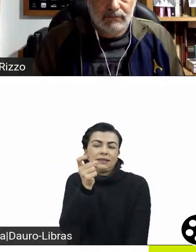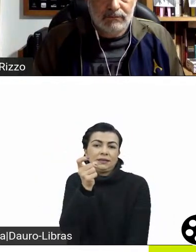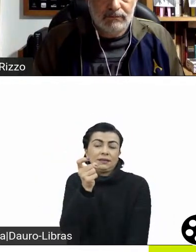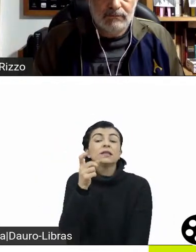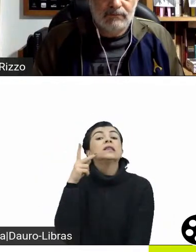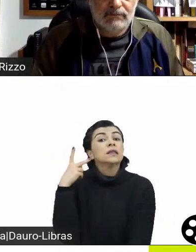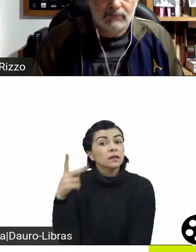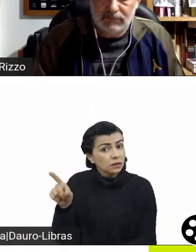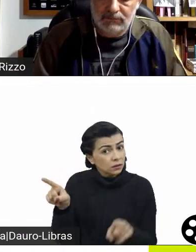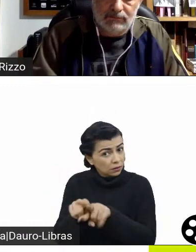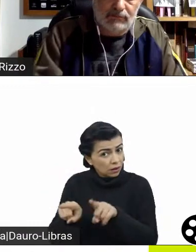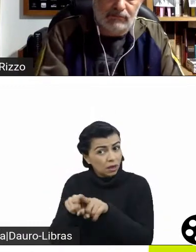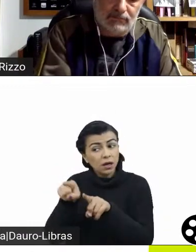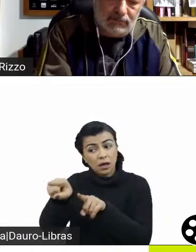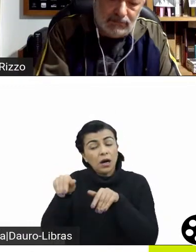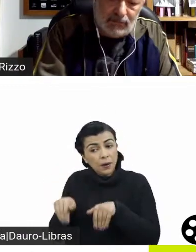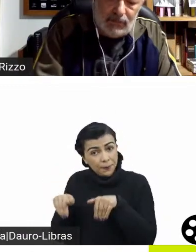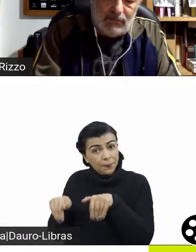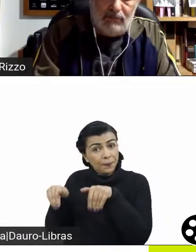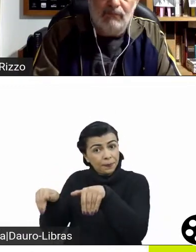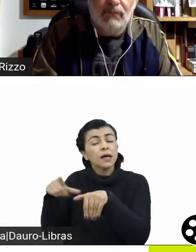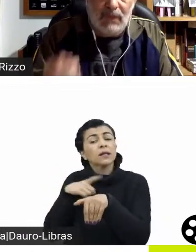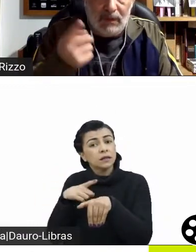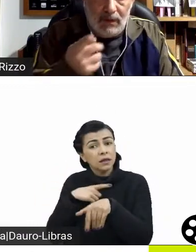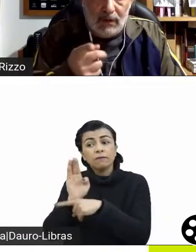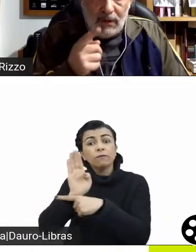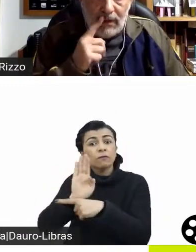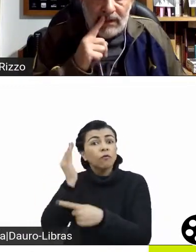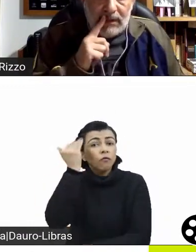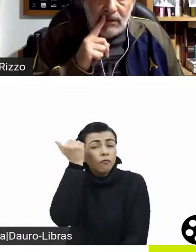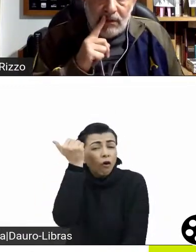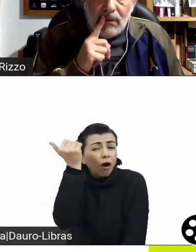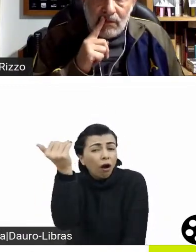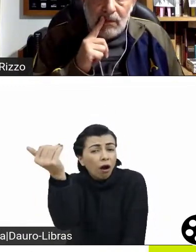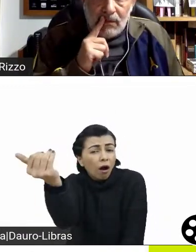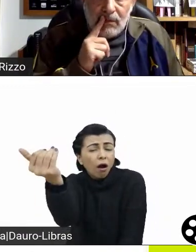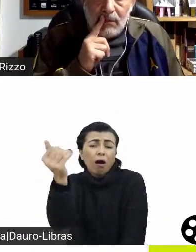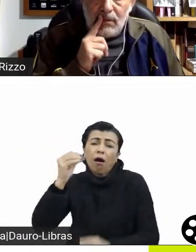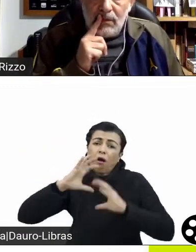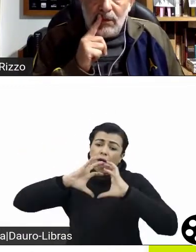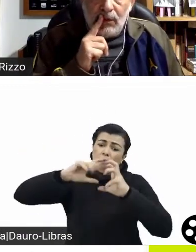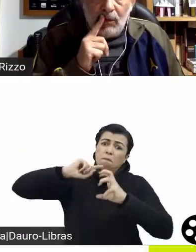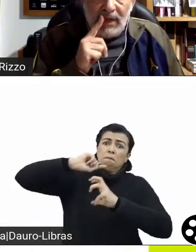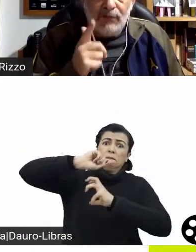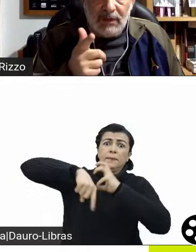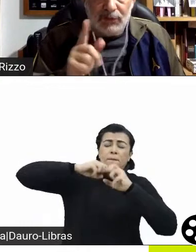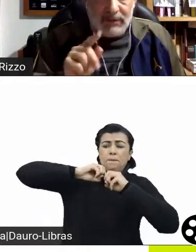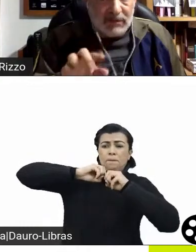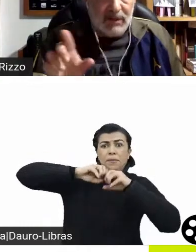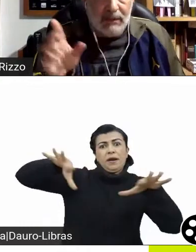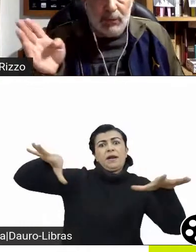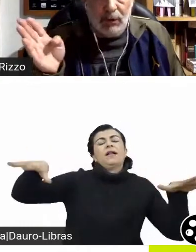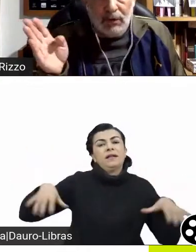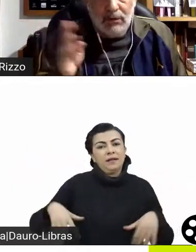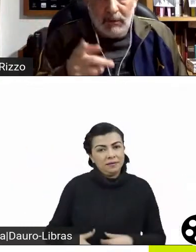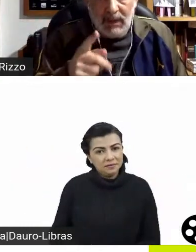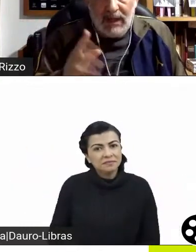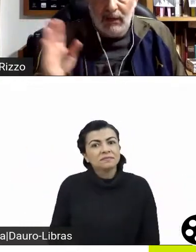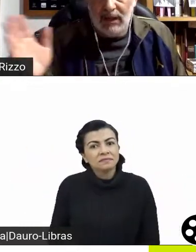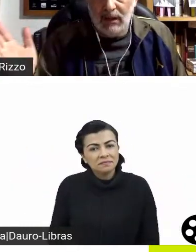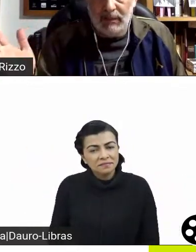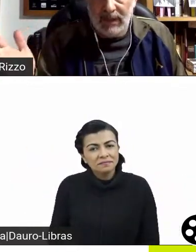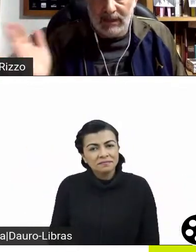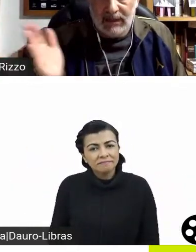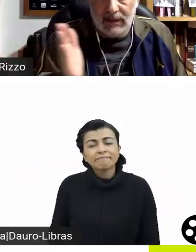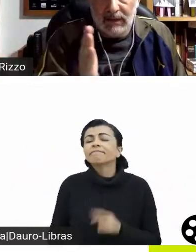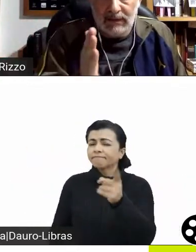australiana com dois grandes sucessos, são grandes sucessos mesmo internacionais, o Márcio, então, e se você lembrou, é